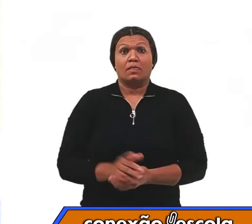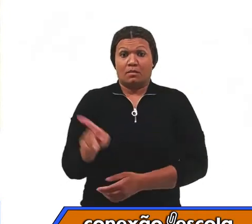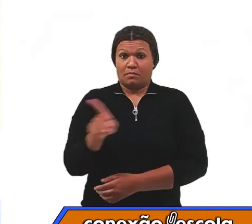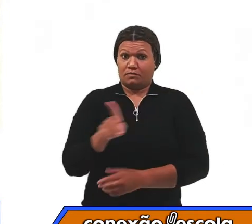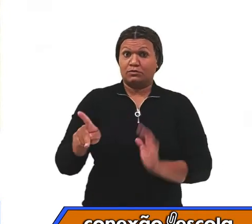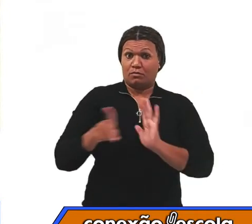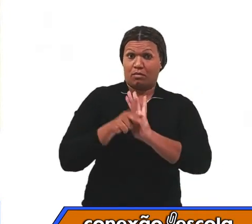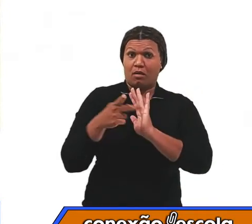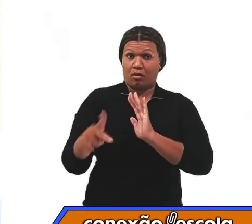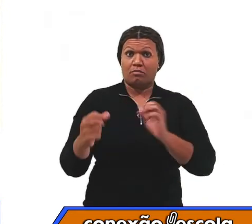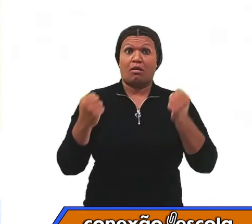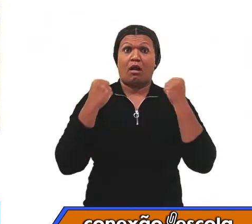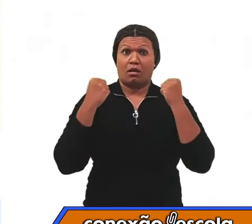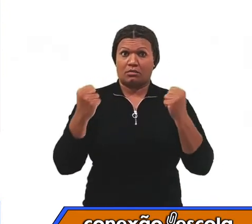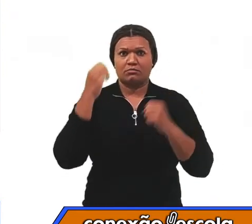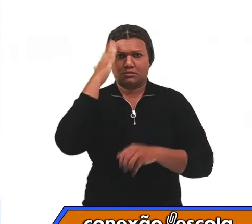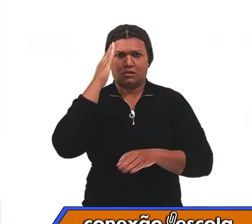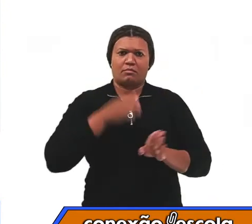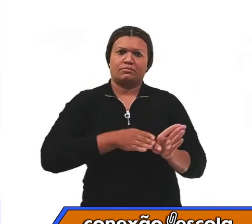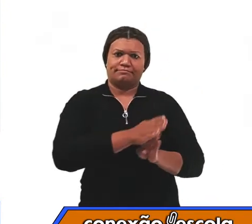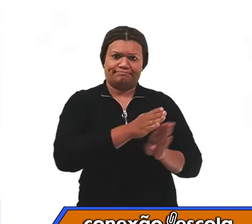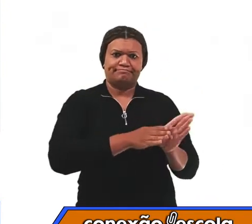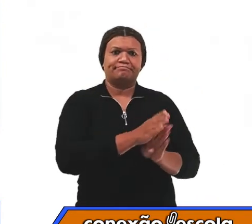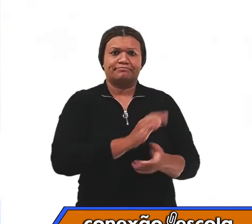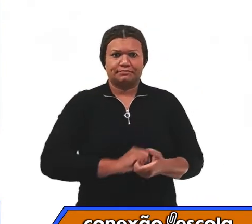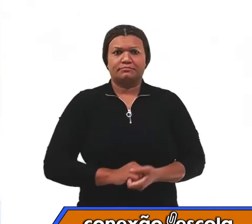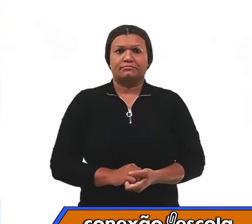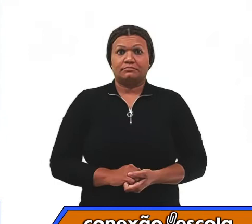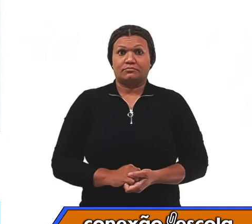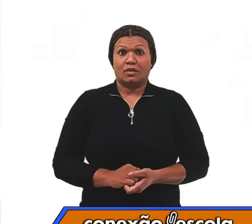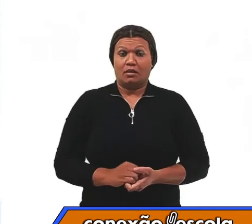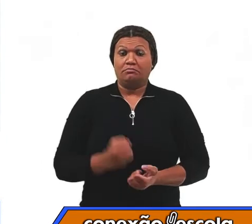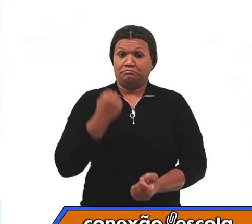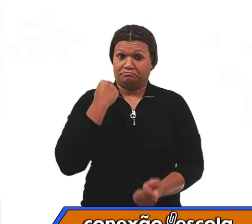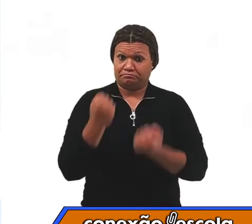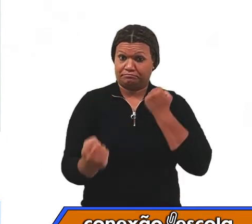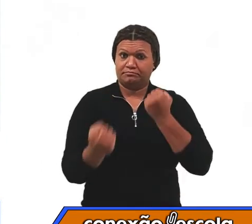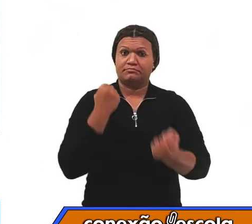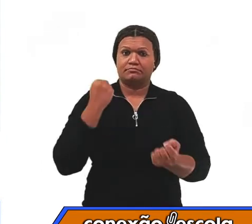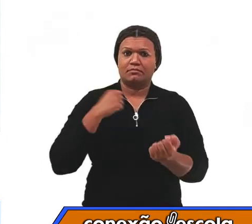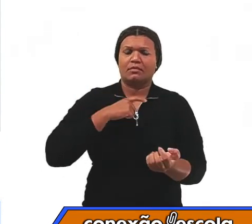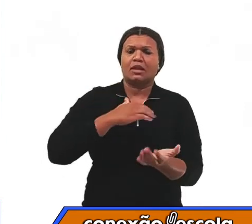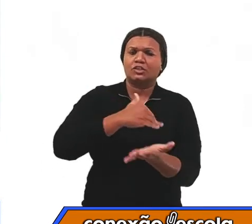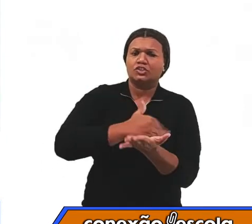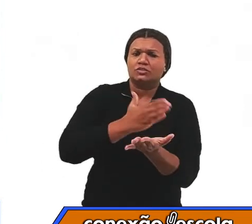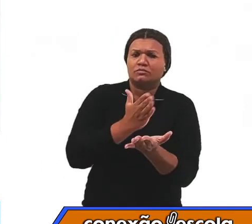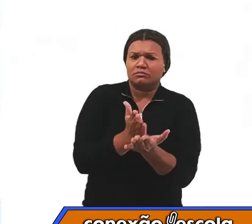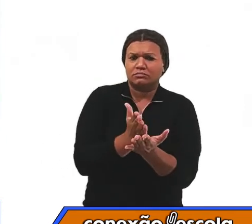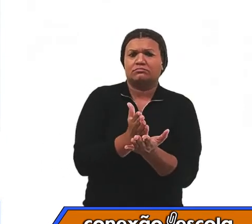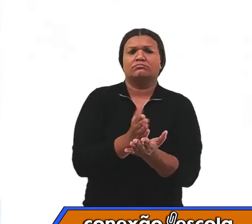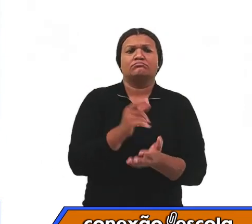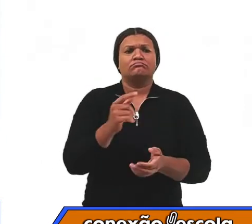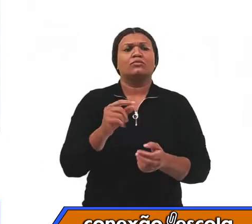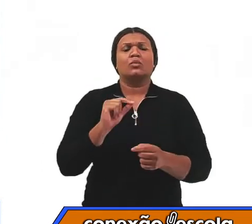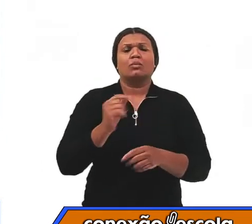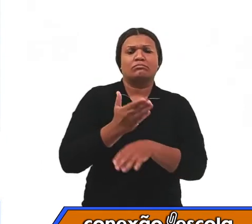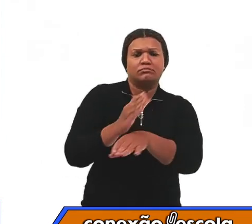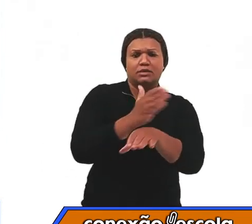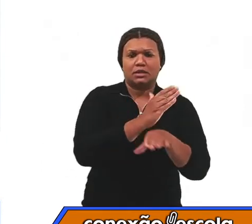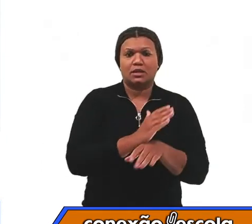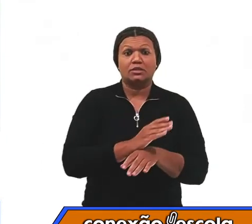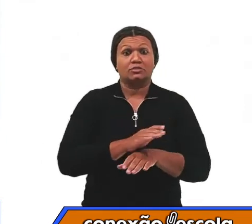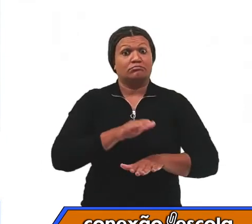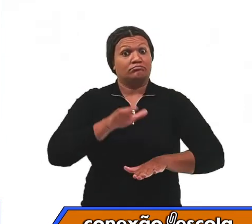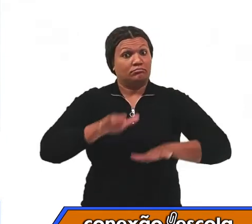academia vai saber te orientar. Na musculação, a gente divide o treino de acordo com os grupos musculares